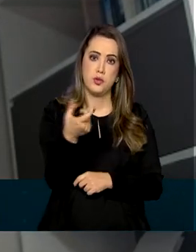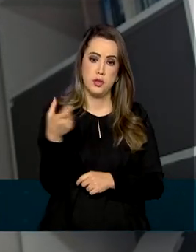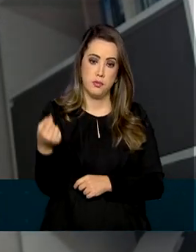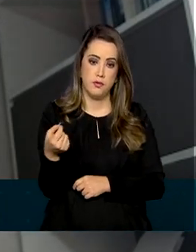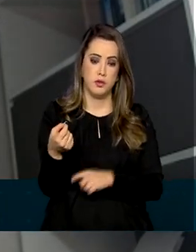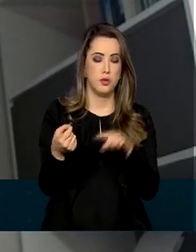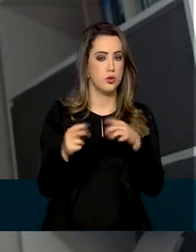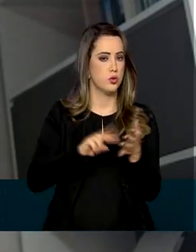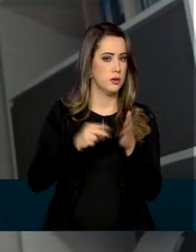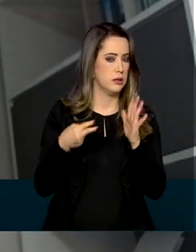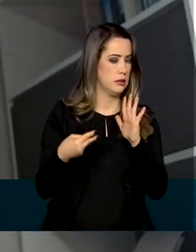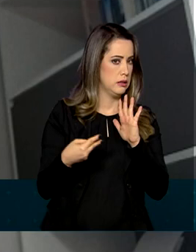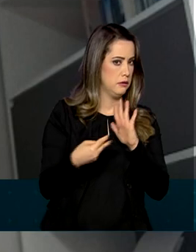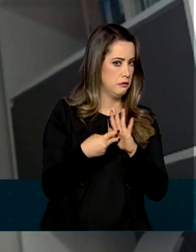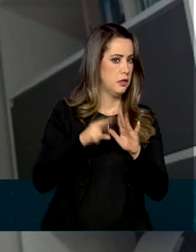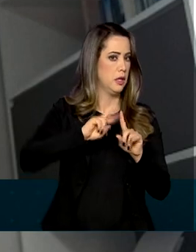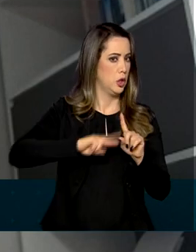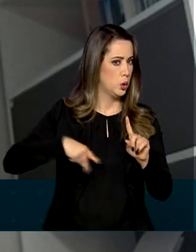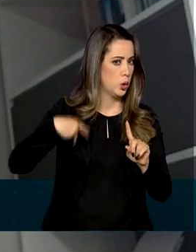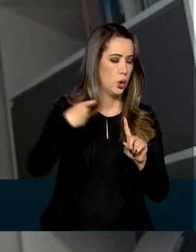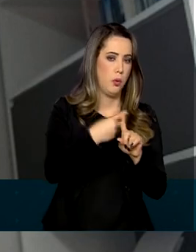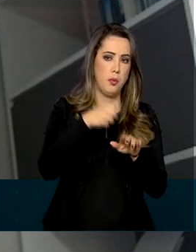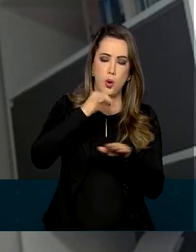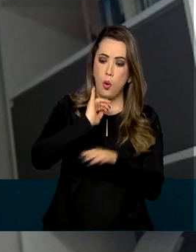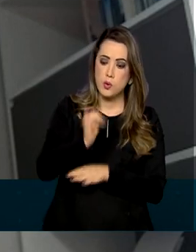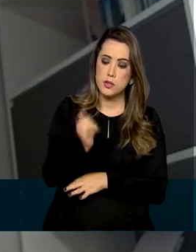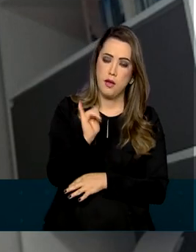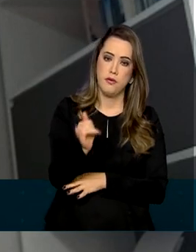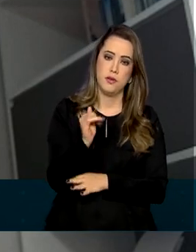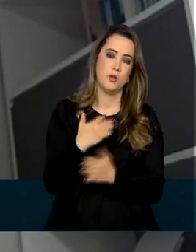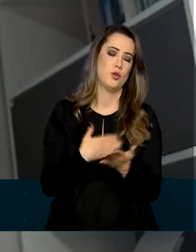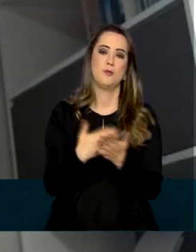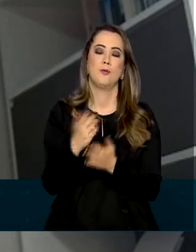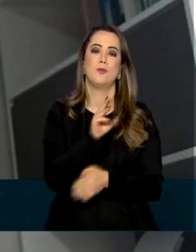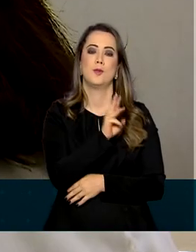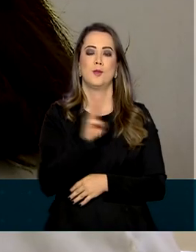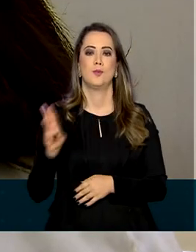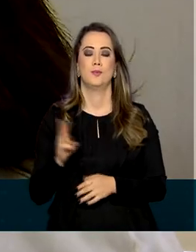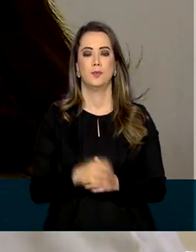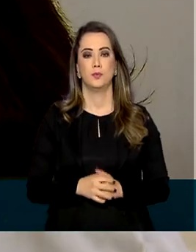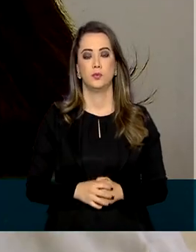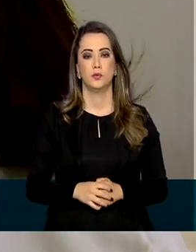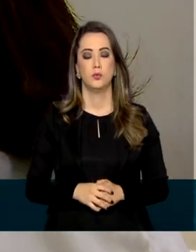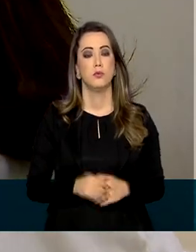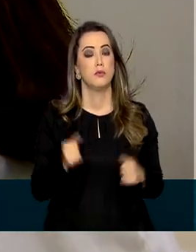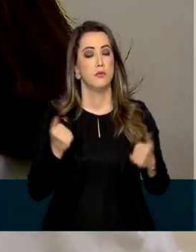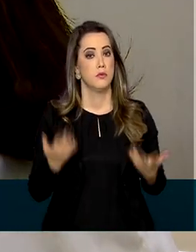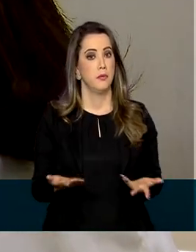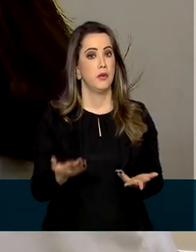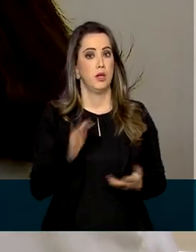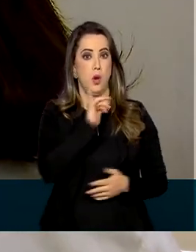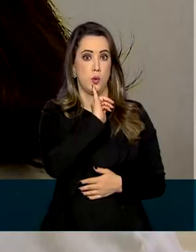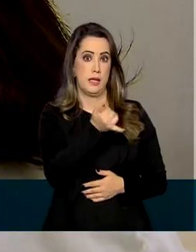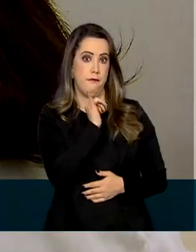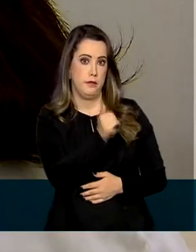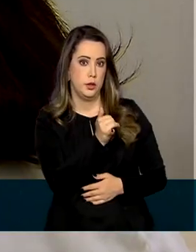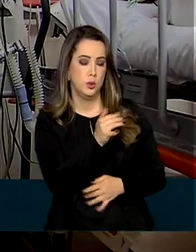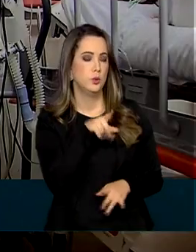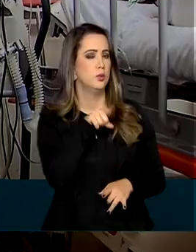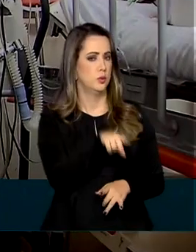seja, as notificações dobraram desde a implantação do Vigimed. As notificações são